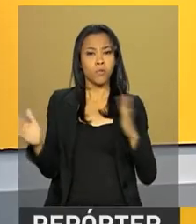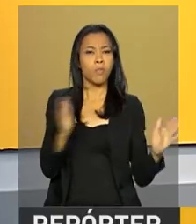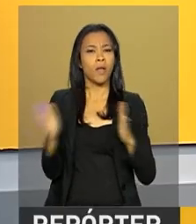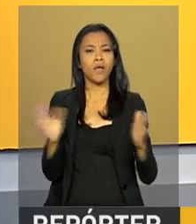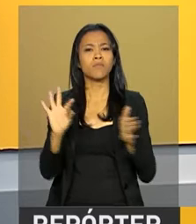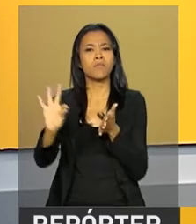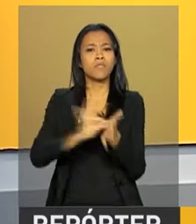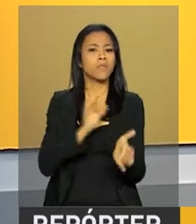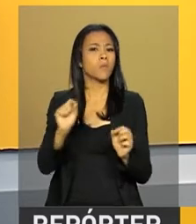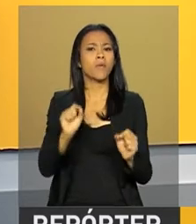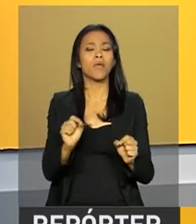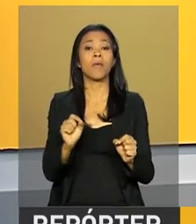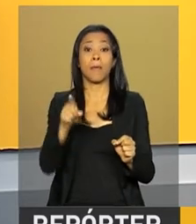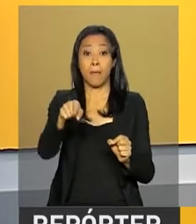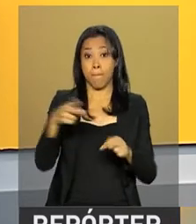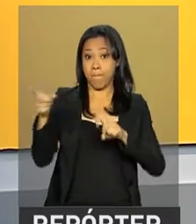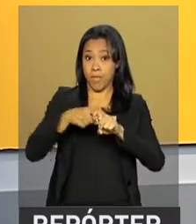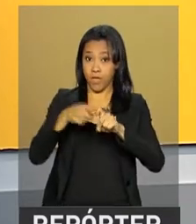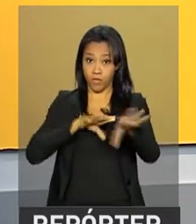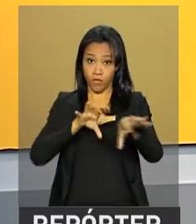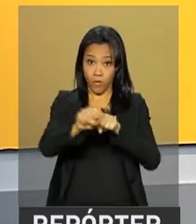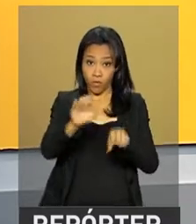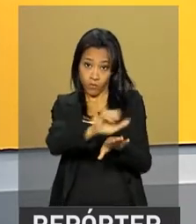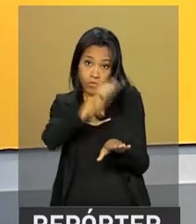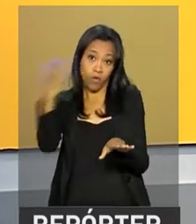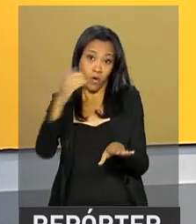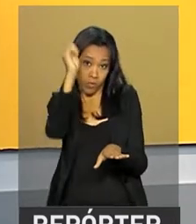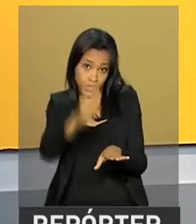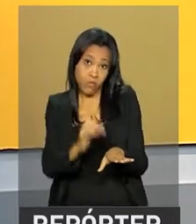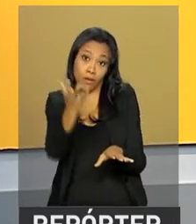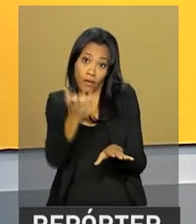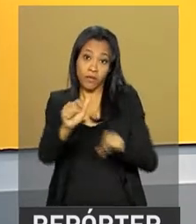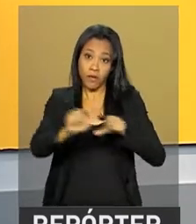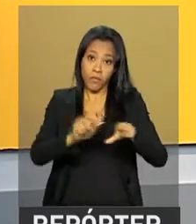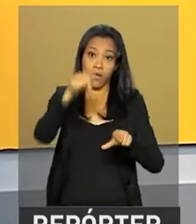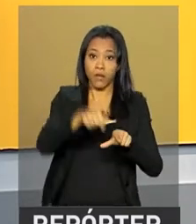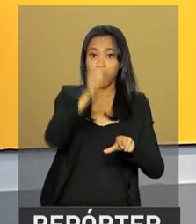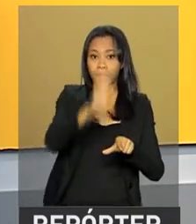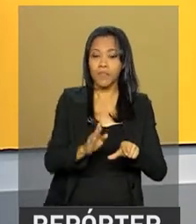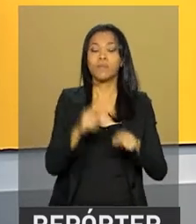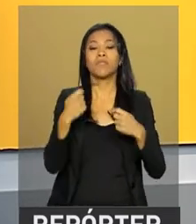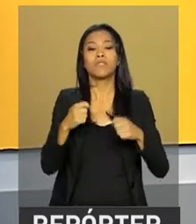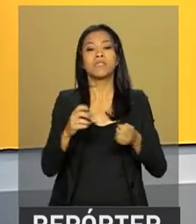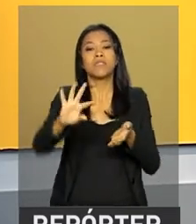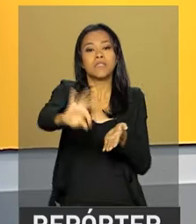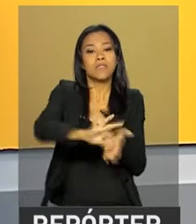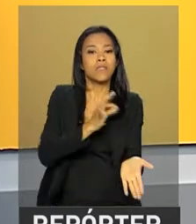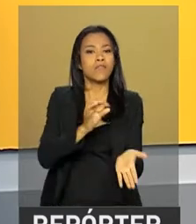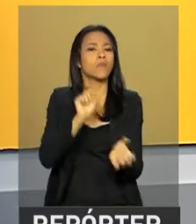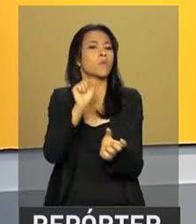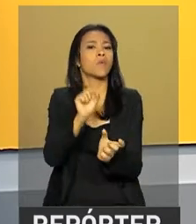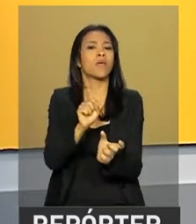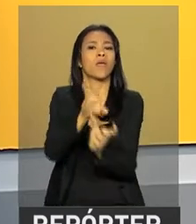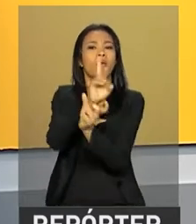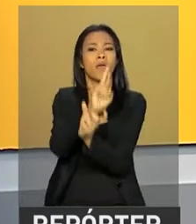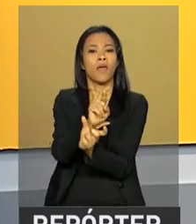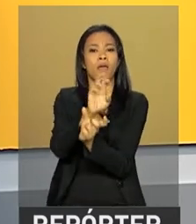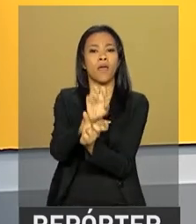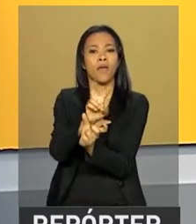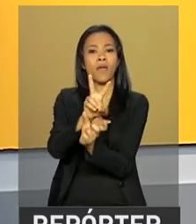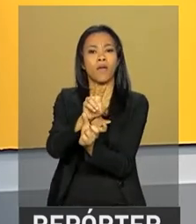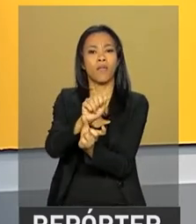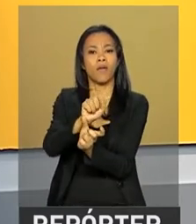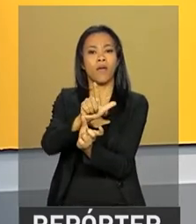médicos formados no exterior e que querem atuar aqui no Brasil se inscrevam no Revalida. O exame aplicado pelo INEP